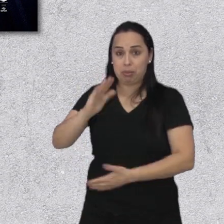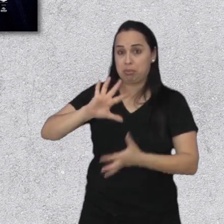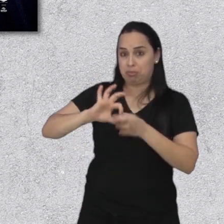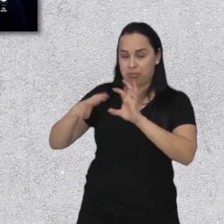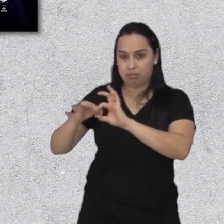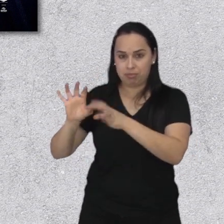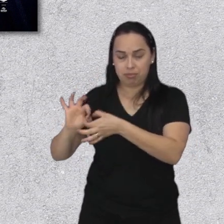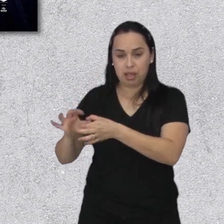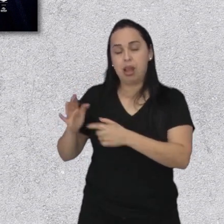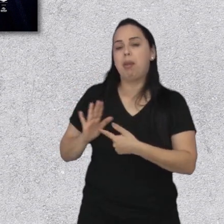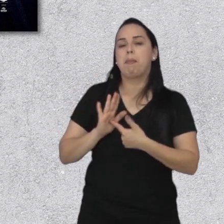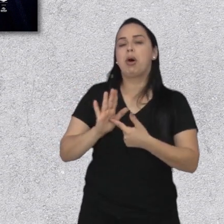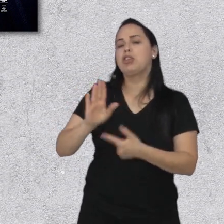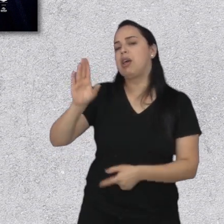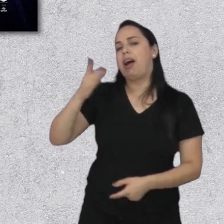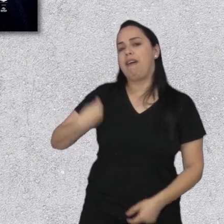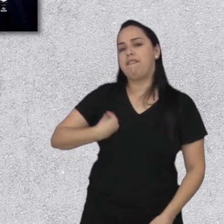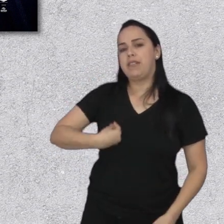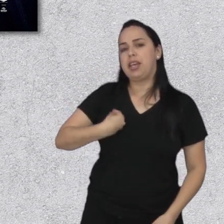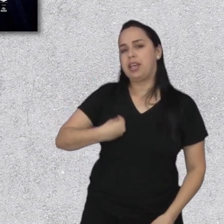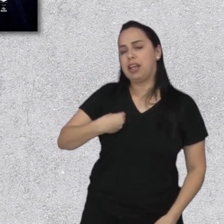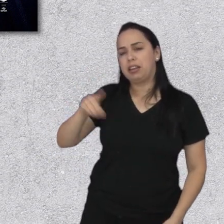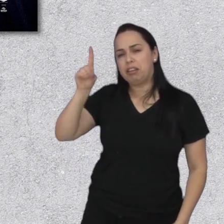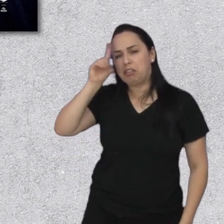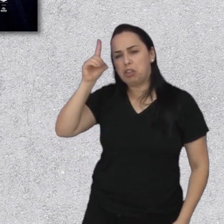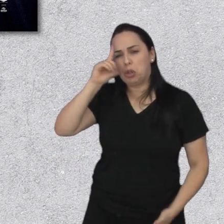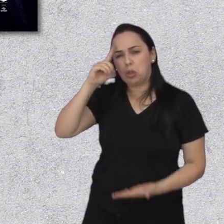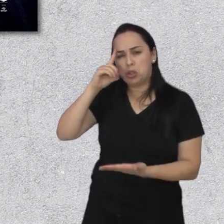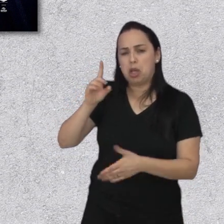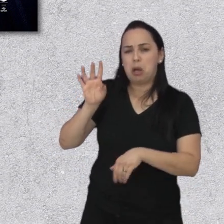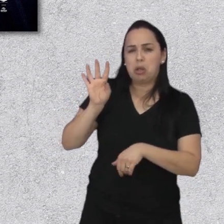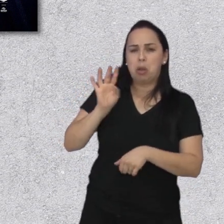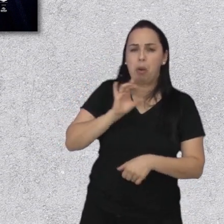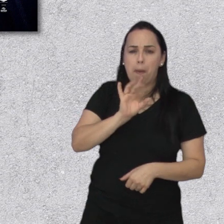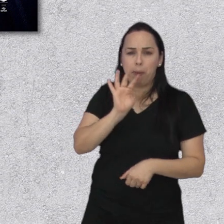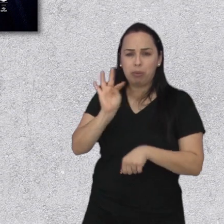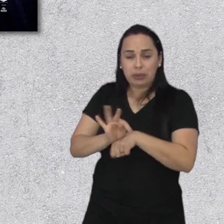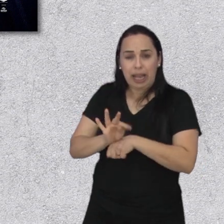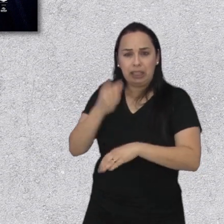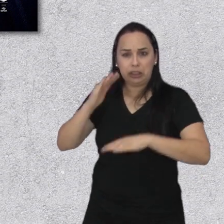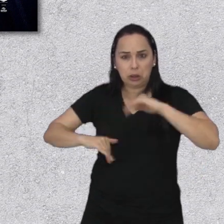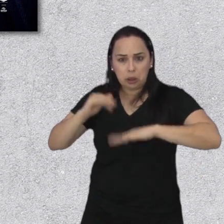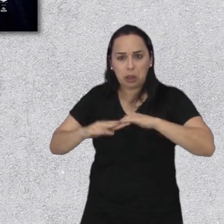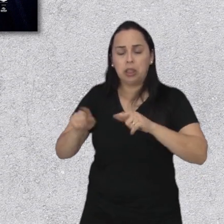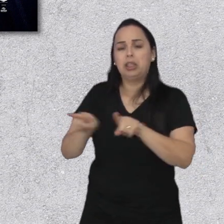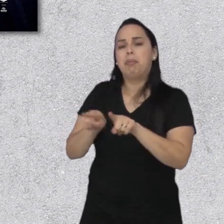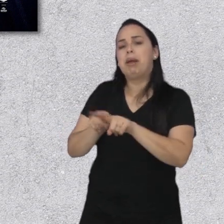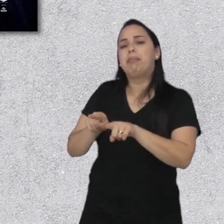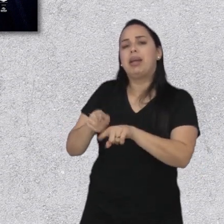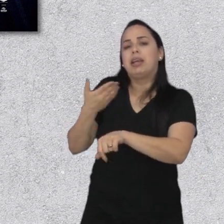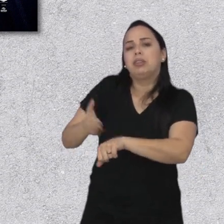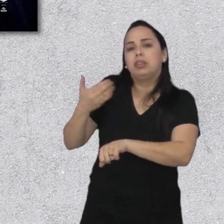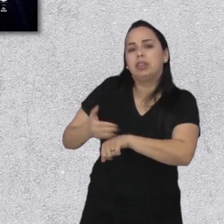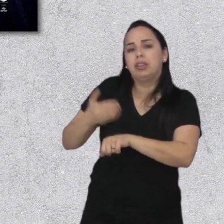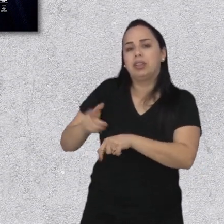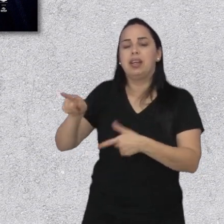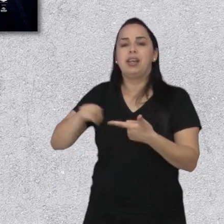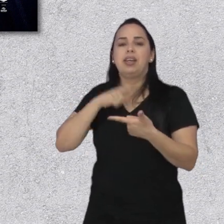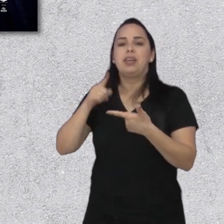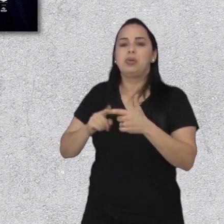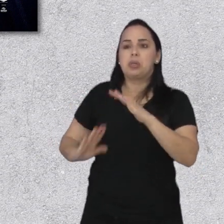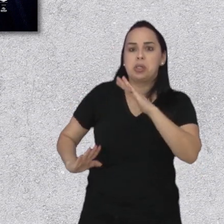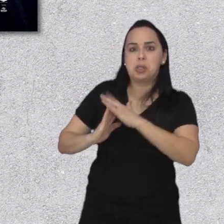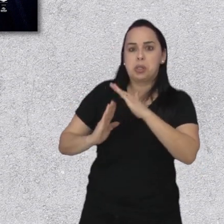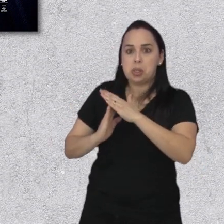no Rio de Janeiro. A obra apresenta o cotidiano de treinamentos, os medos e as ambições dos esportistas. Além disso,